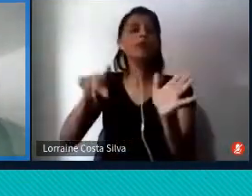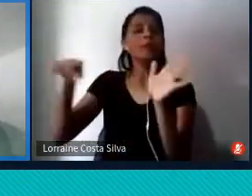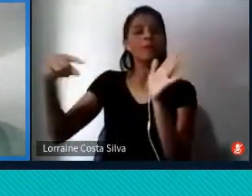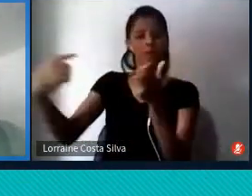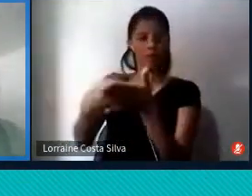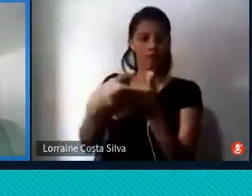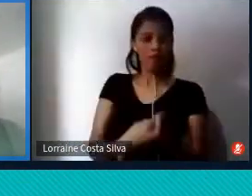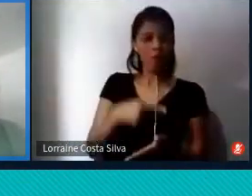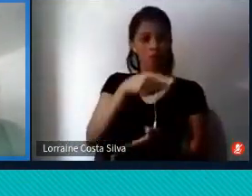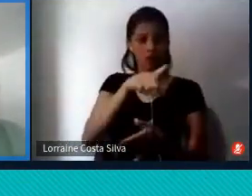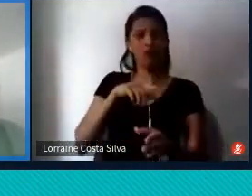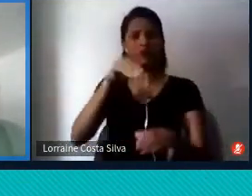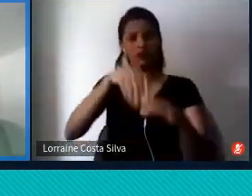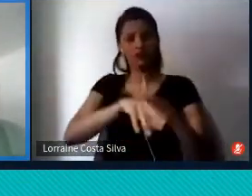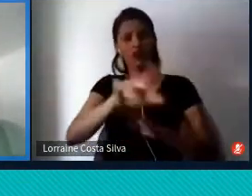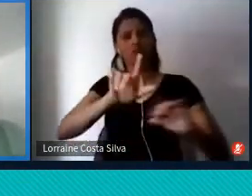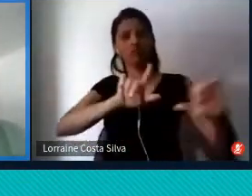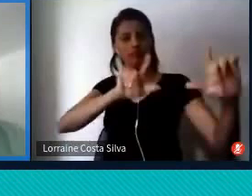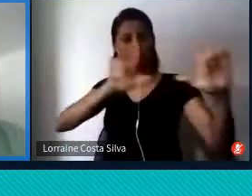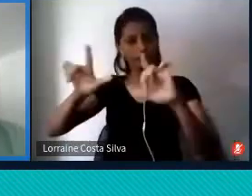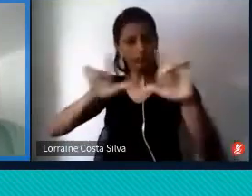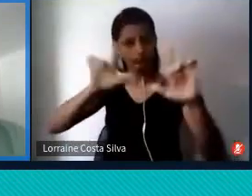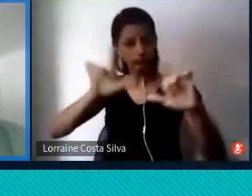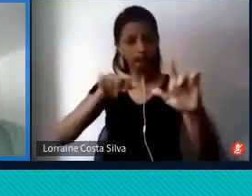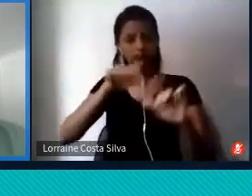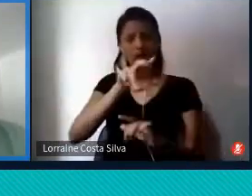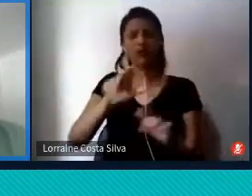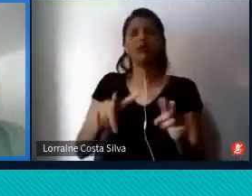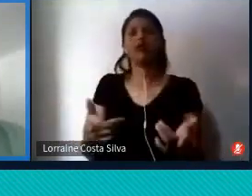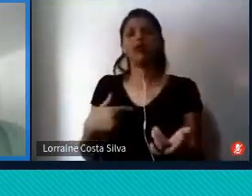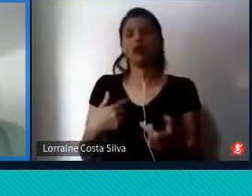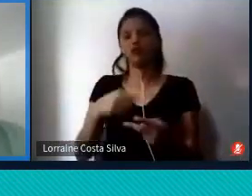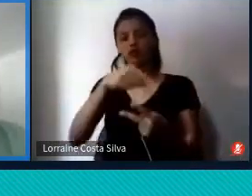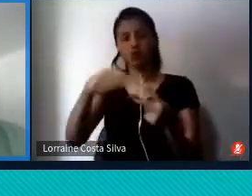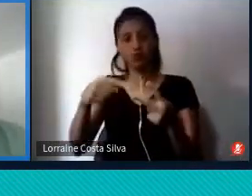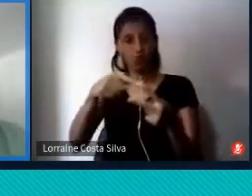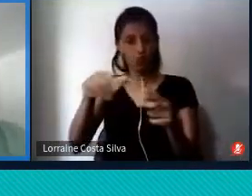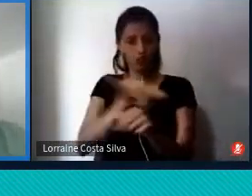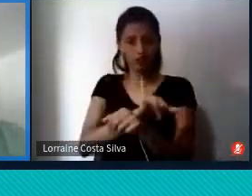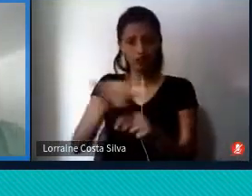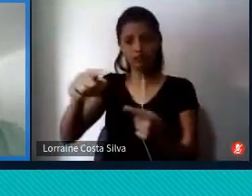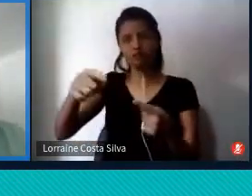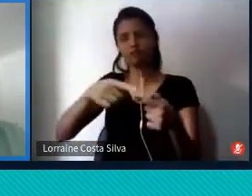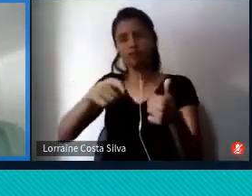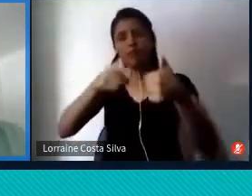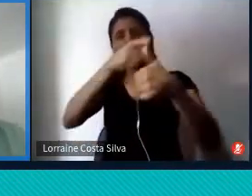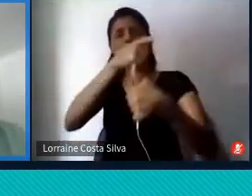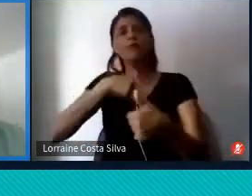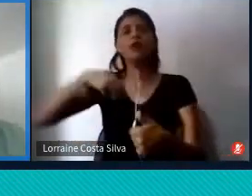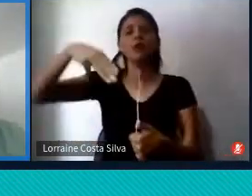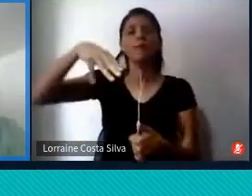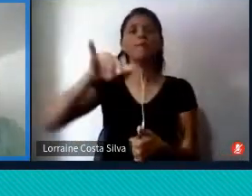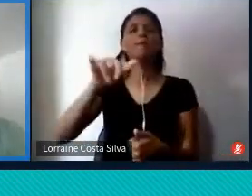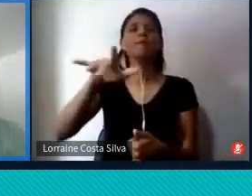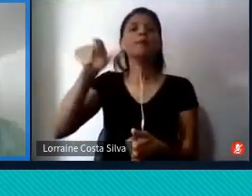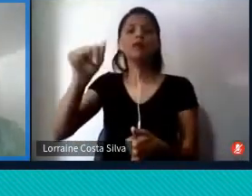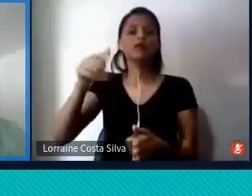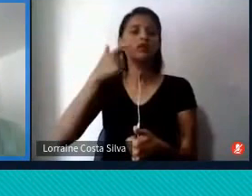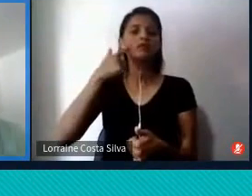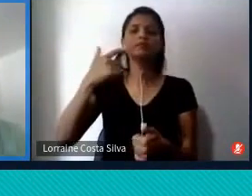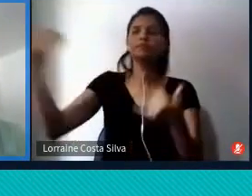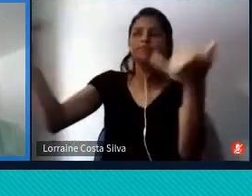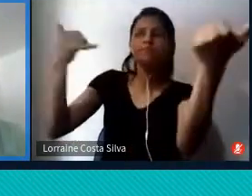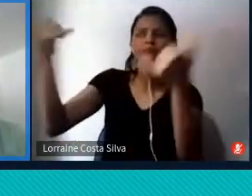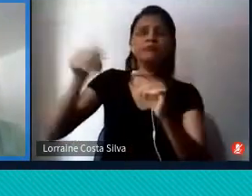feitas no programa, duas ferramentas. Primeiro, a mídia para saber o que acontece no mundo, o jornalismo para saber o que